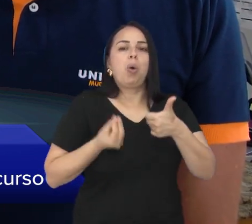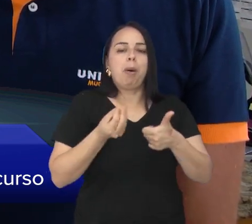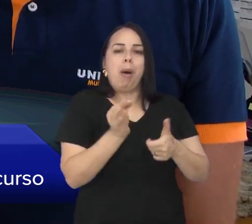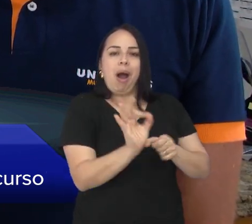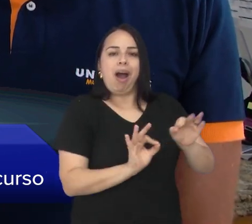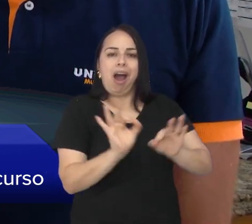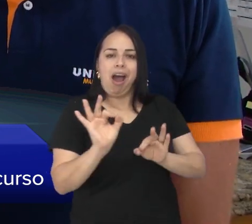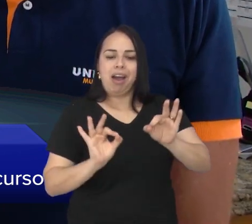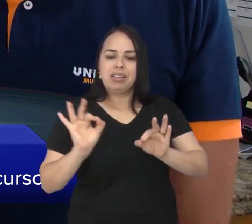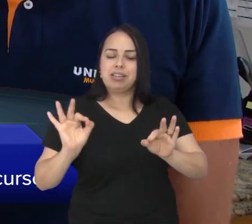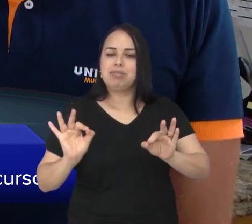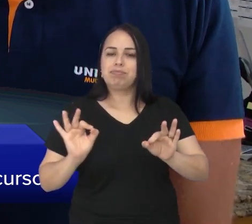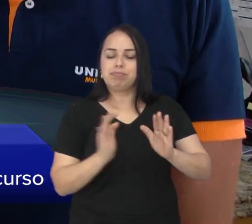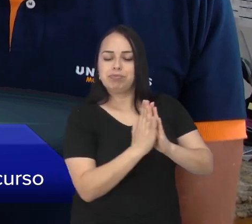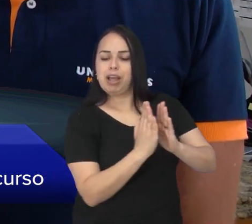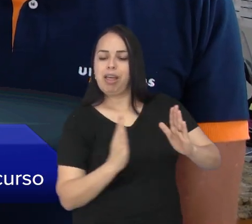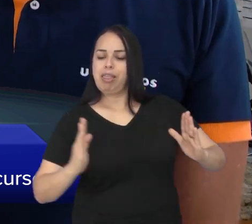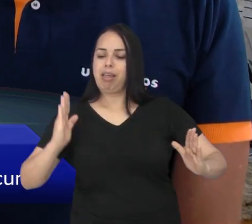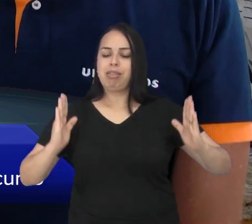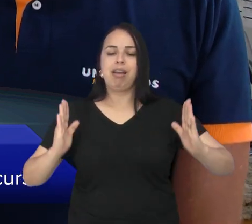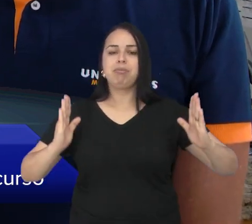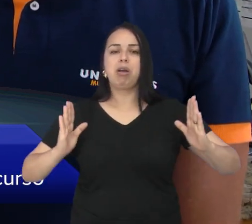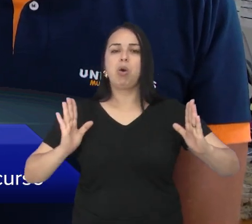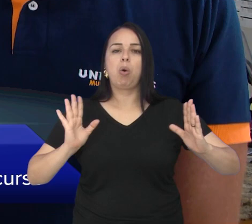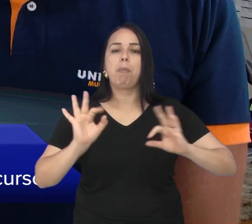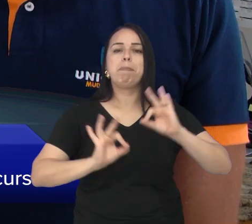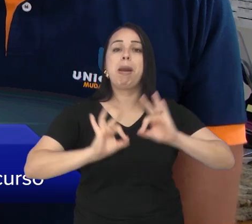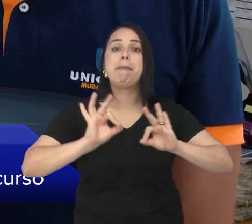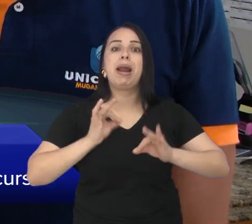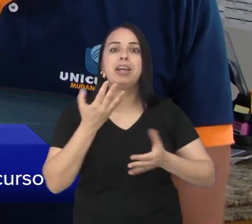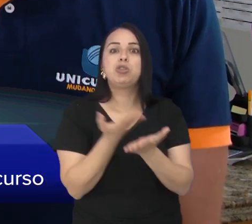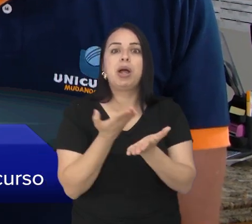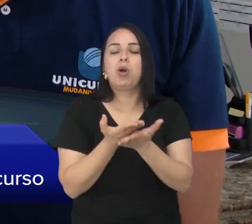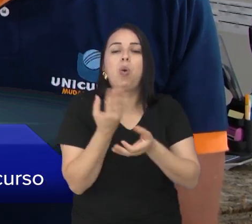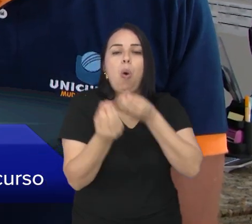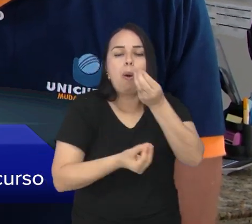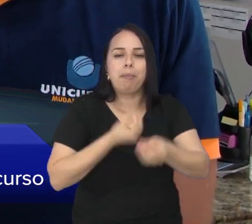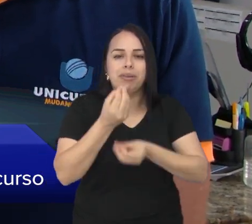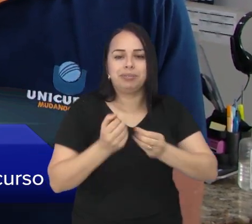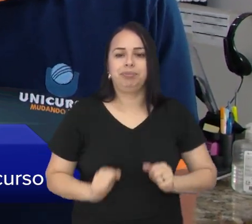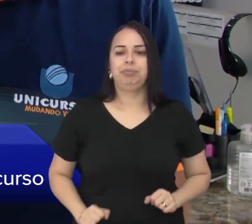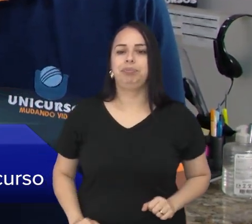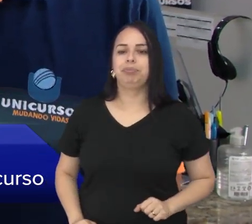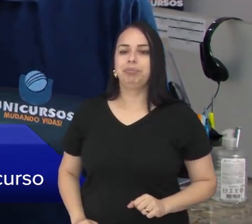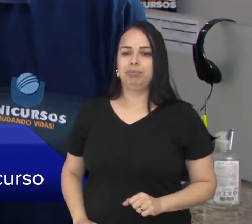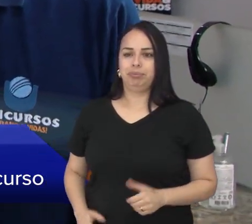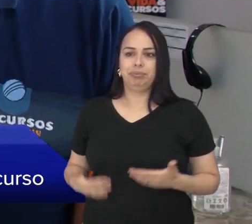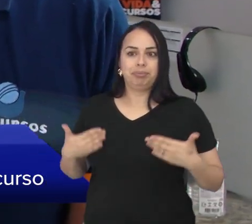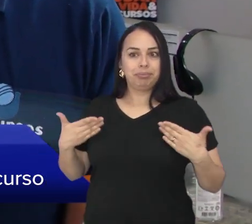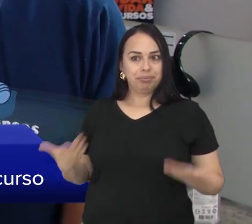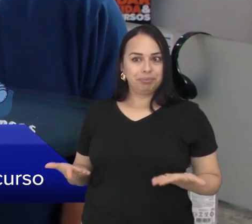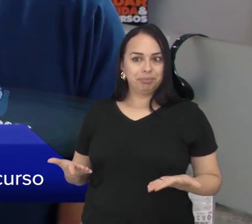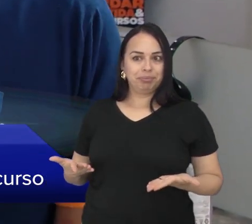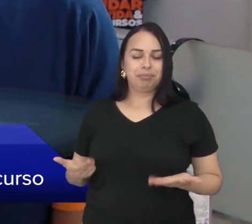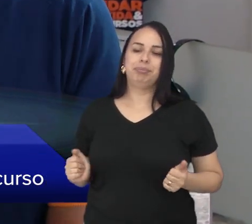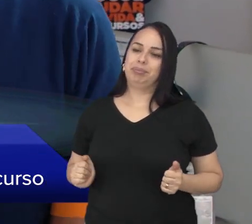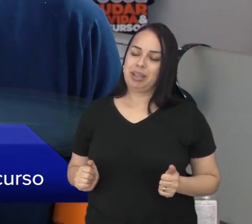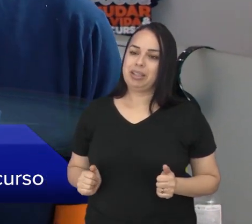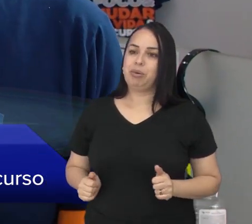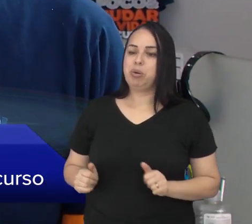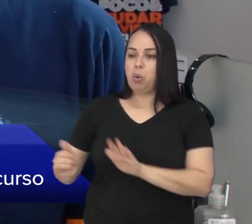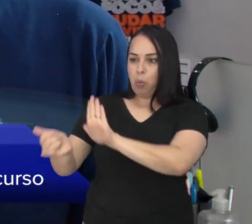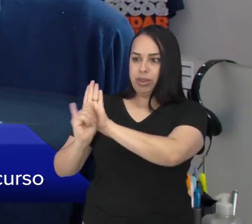como se organiza esse período, essa fase, o que ela significa para quem quer se dedicar a um concurso como esse? Então,